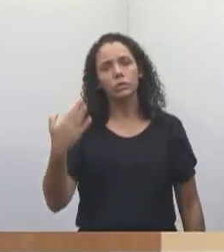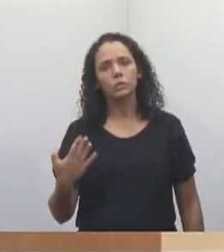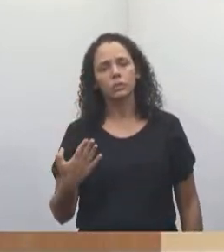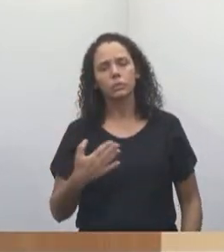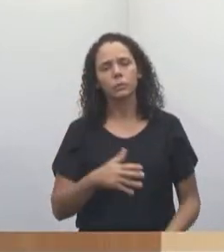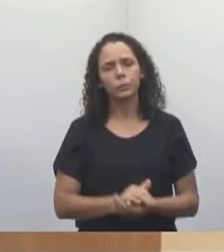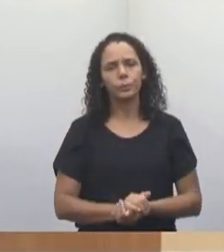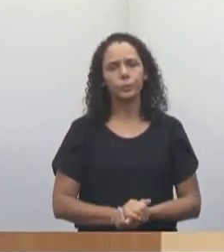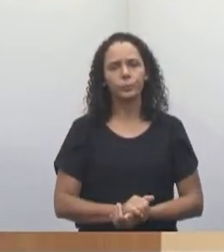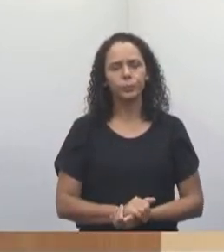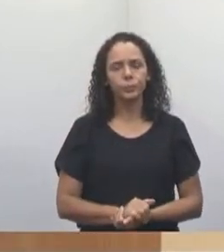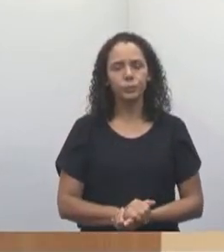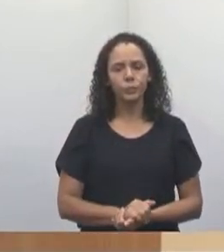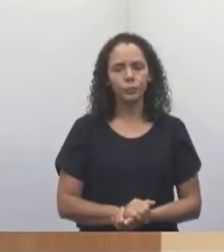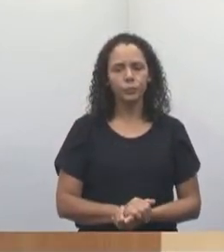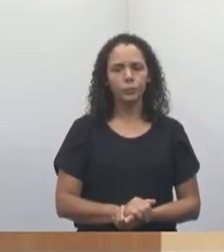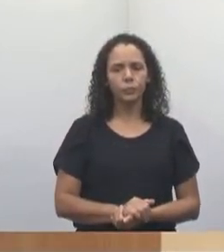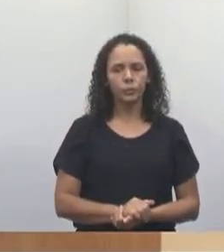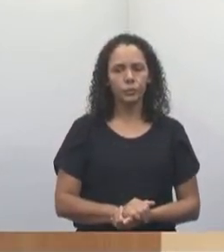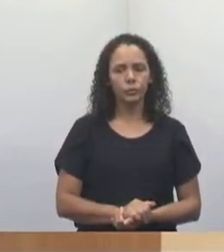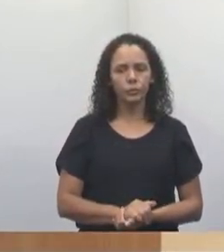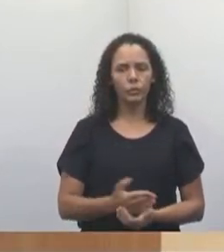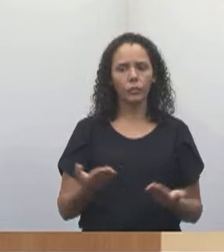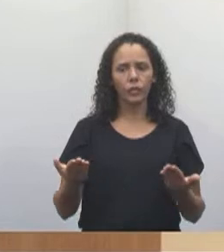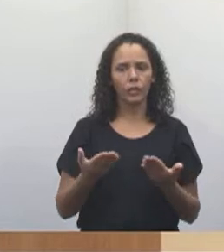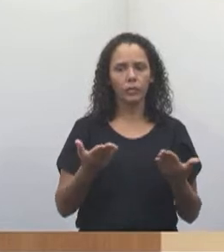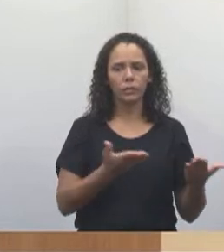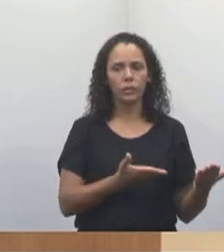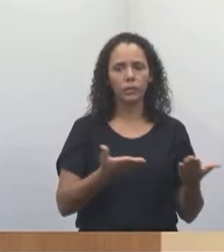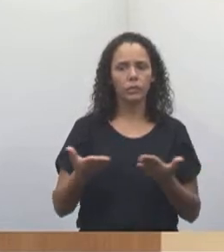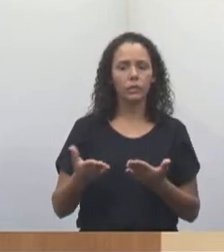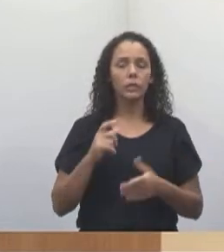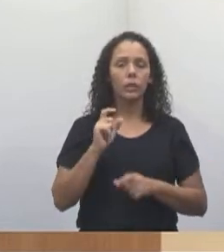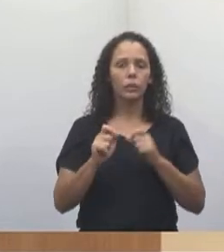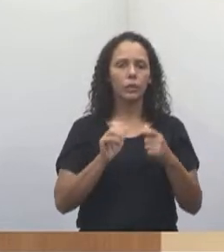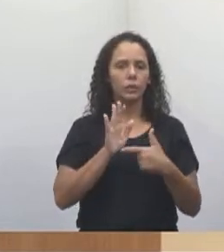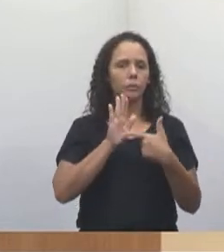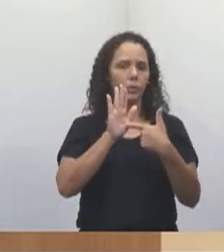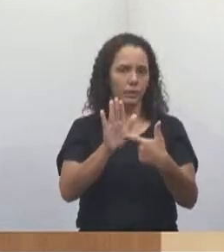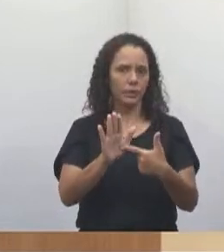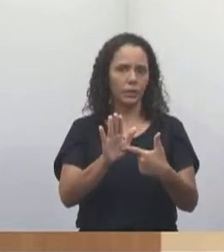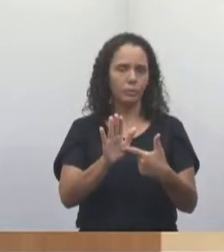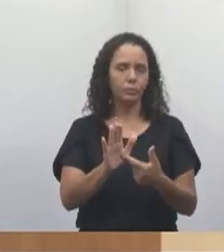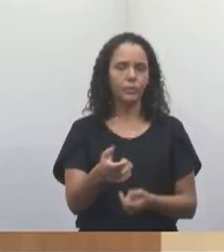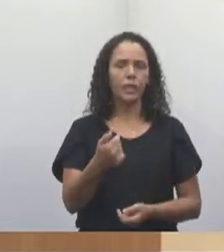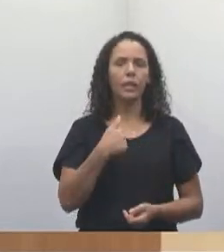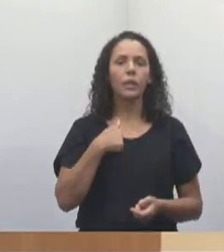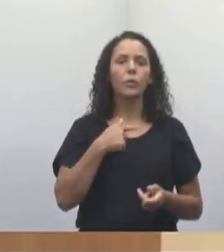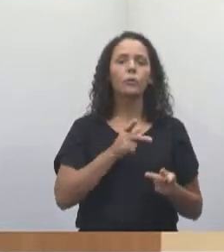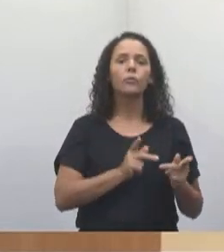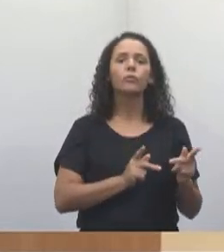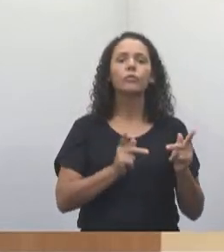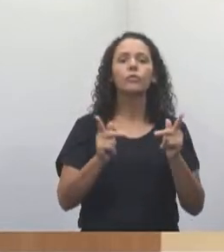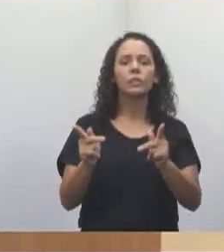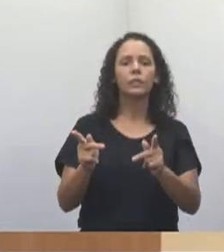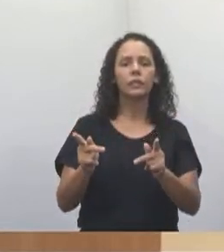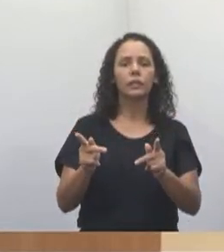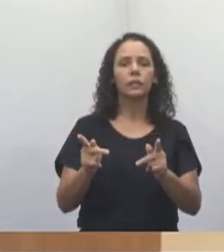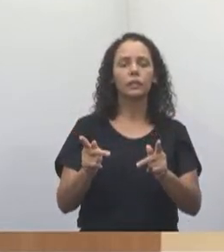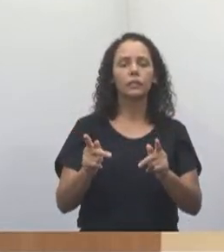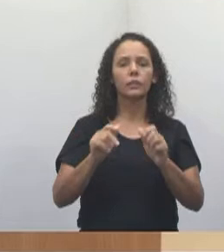Quero, depois disso, trazer aqui uma visita que eu fiz lá na Associação